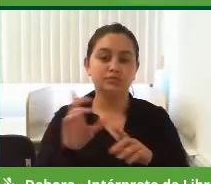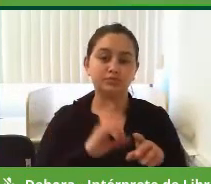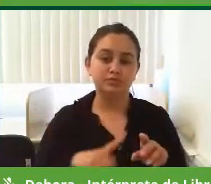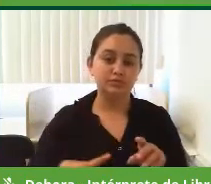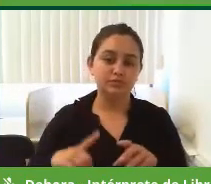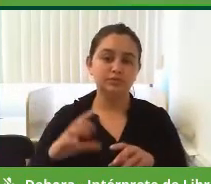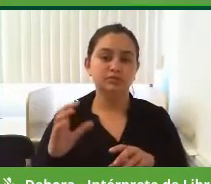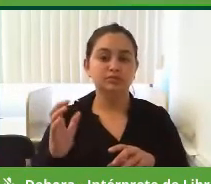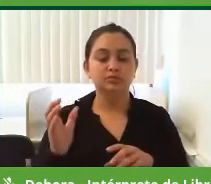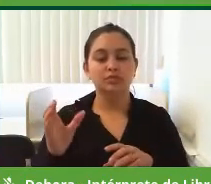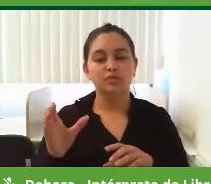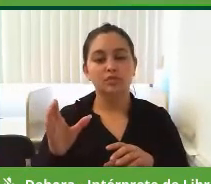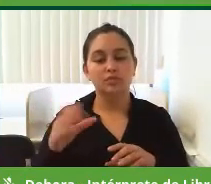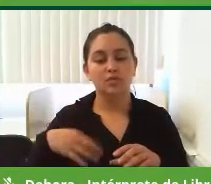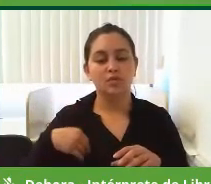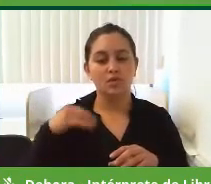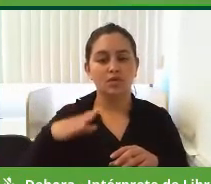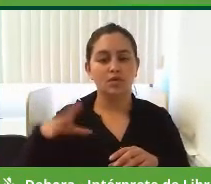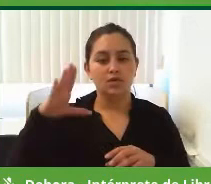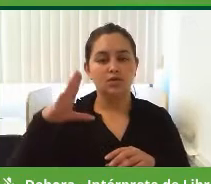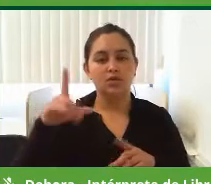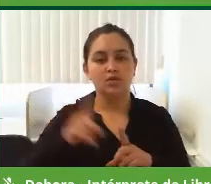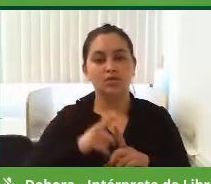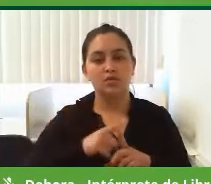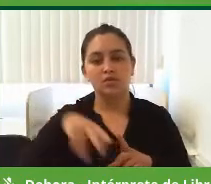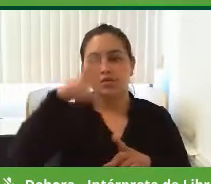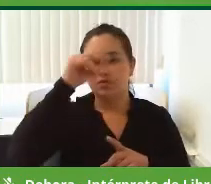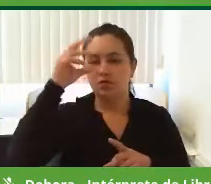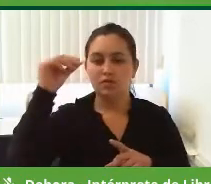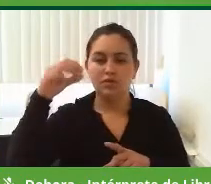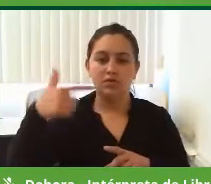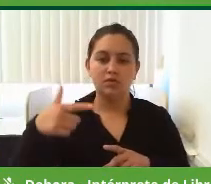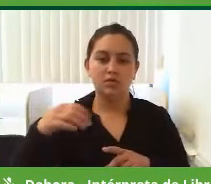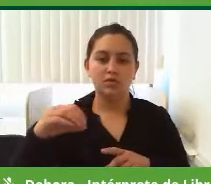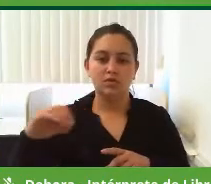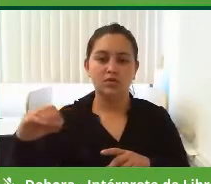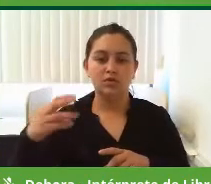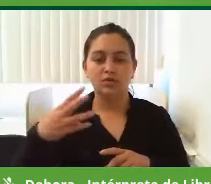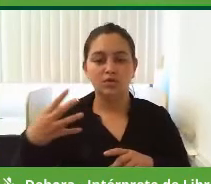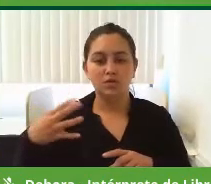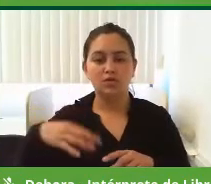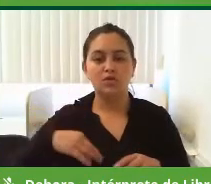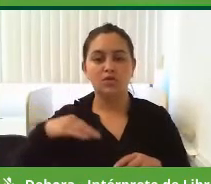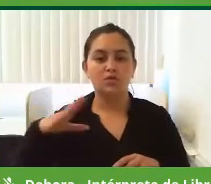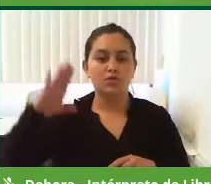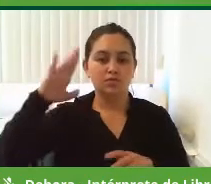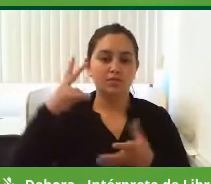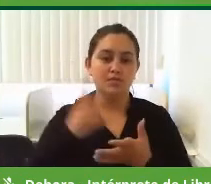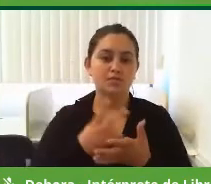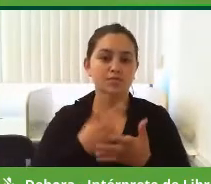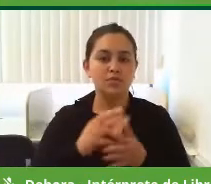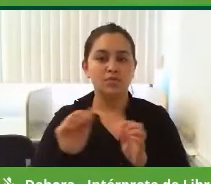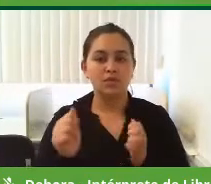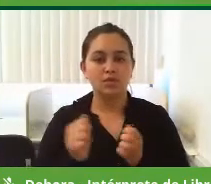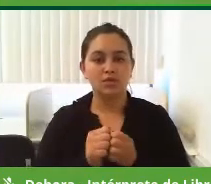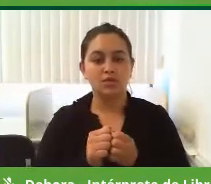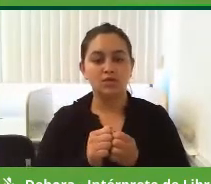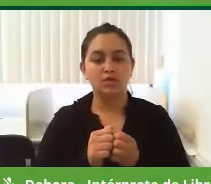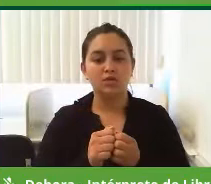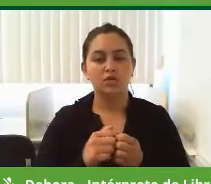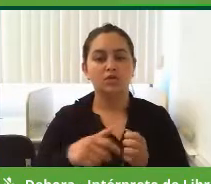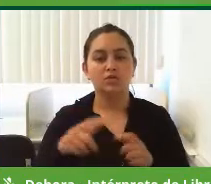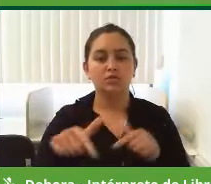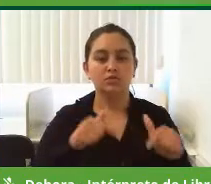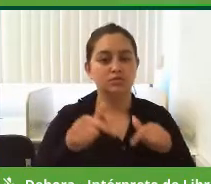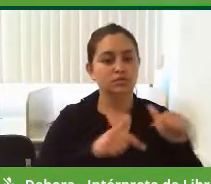estadual. Também foi candidato a prefeito em 2004, sempre filiado e fiel ao seu partido, o Partido dos